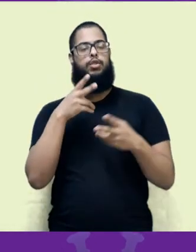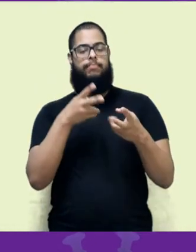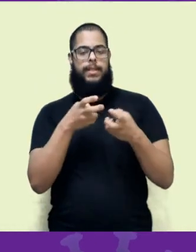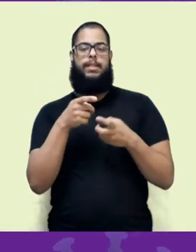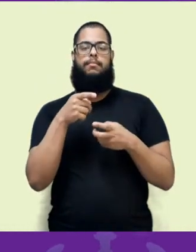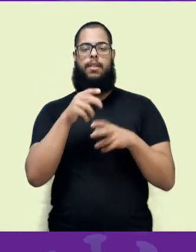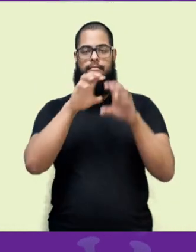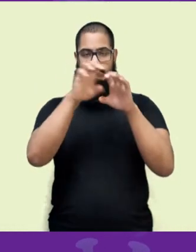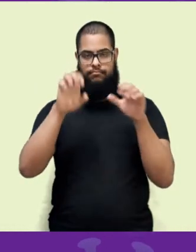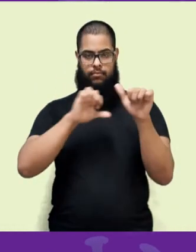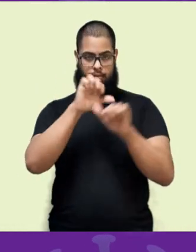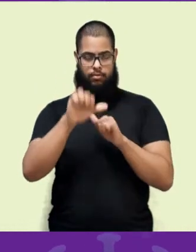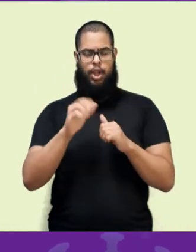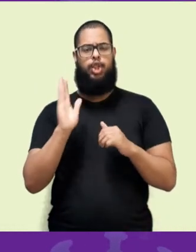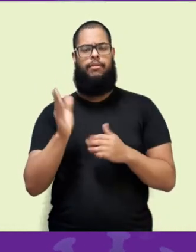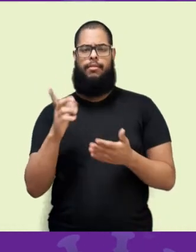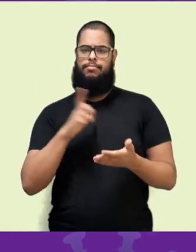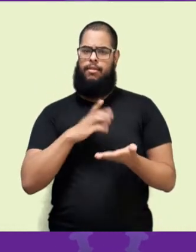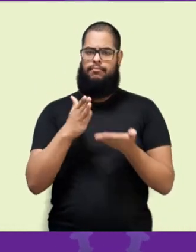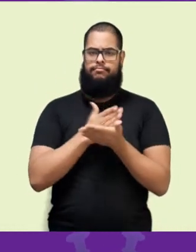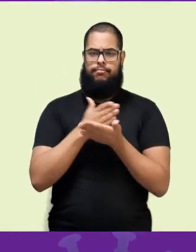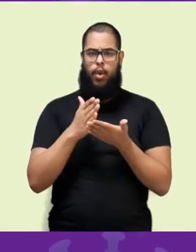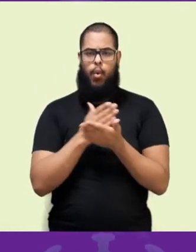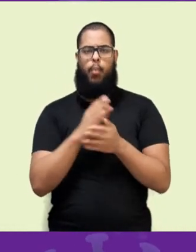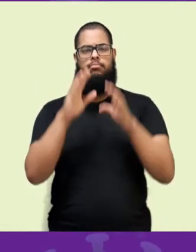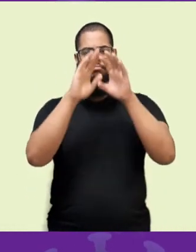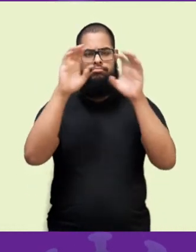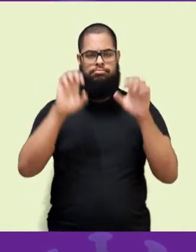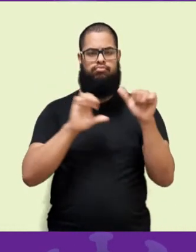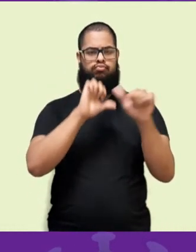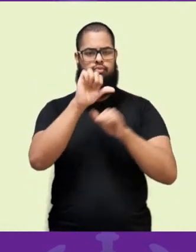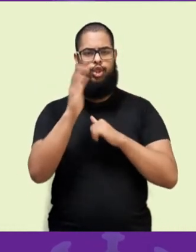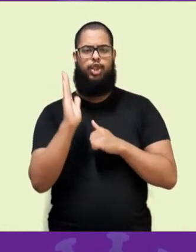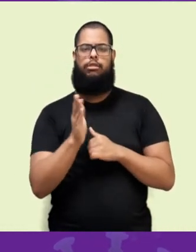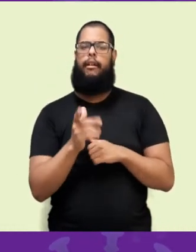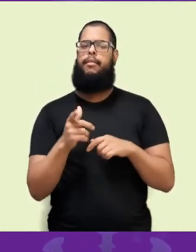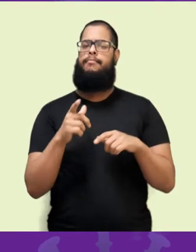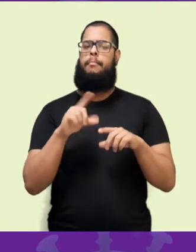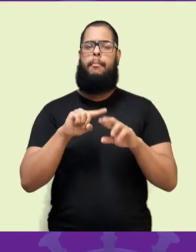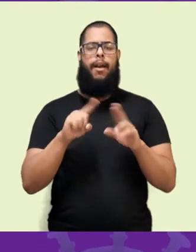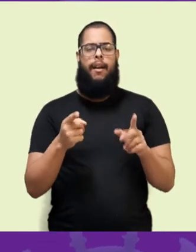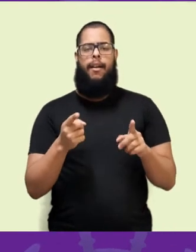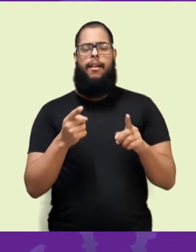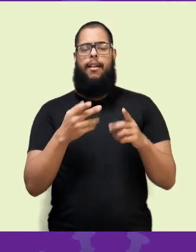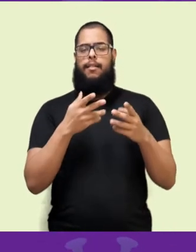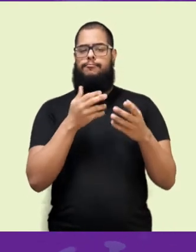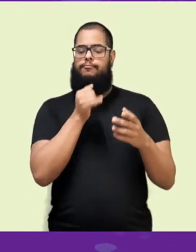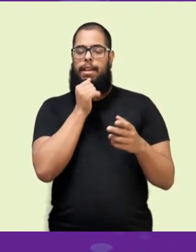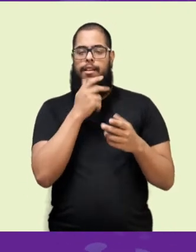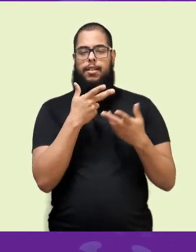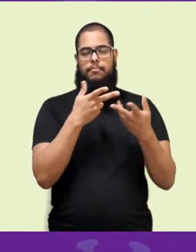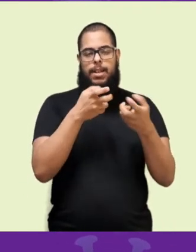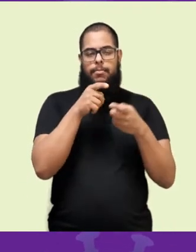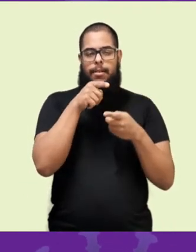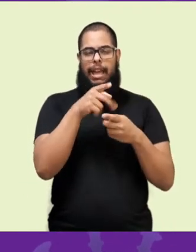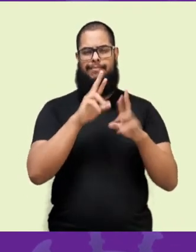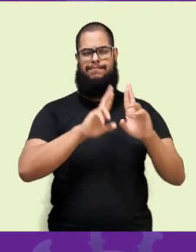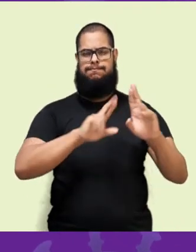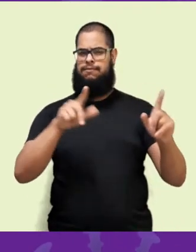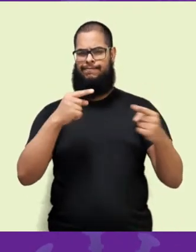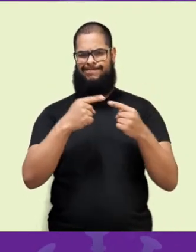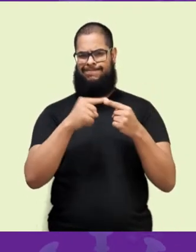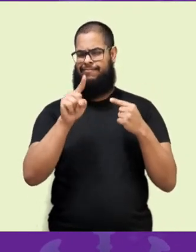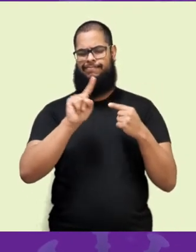identificadas algumas mutações do coronavírus que está circulando, mas até agora não foi percebido que tais mutações